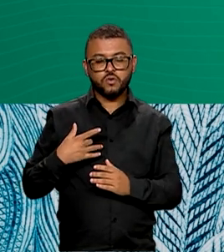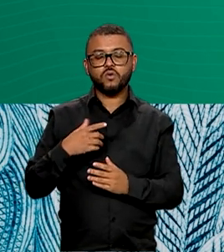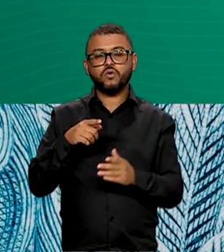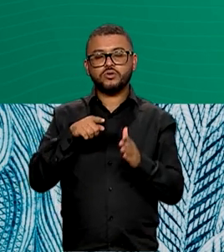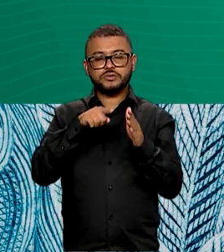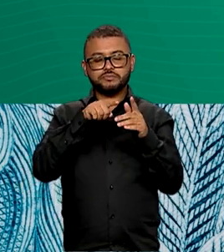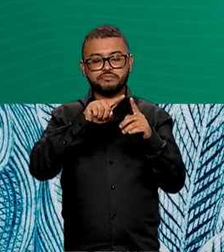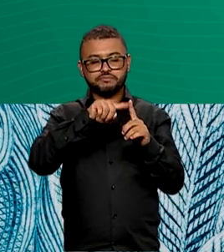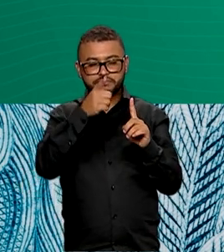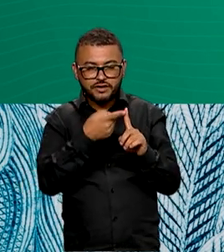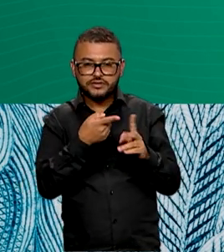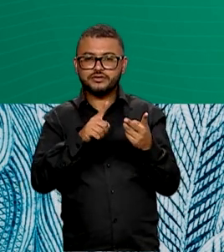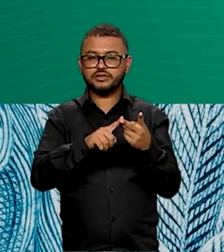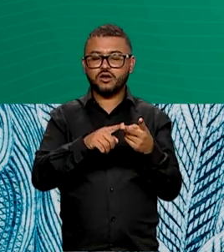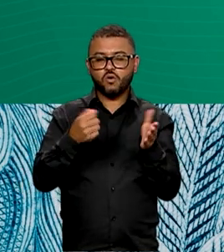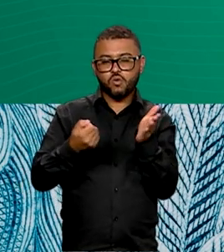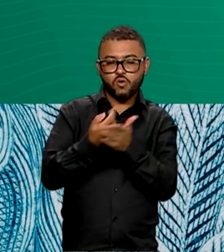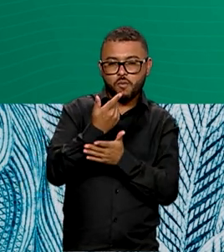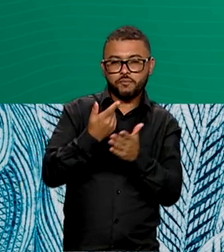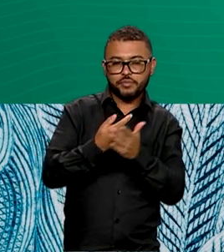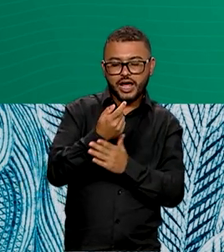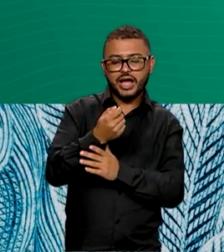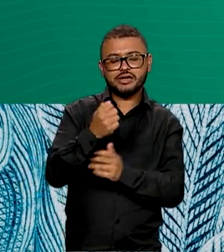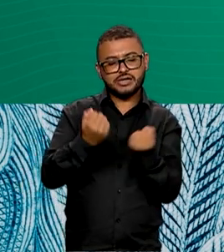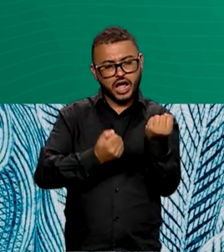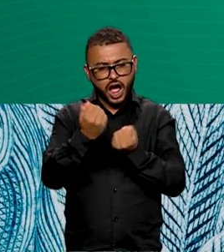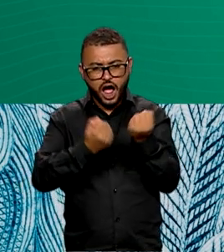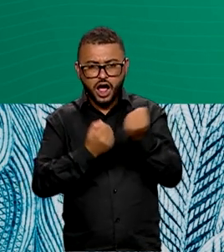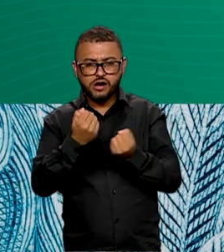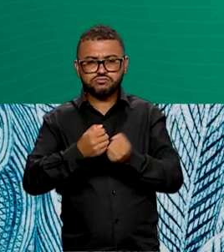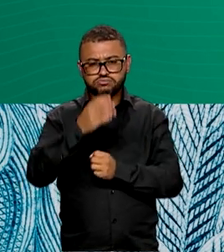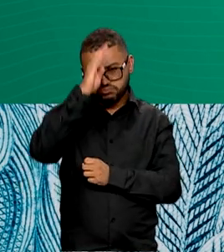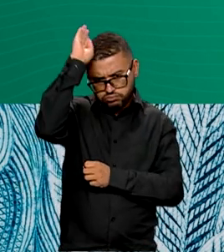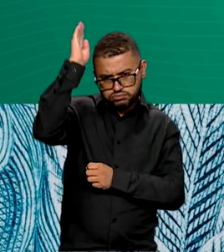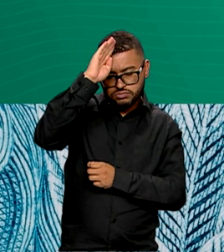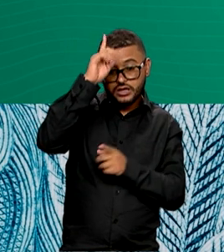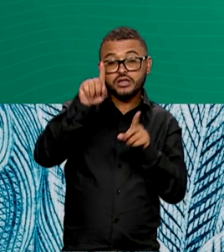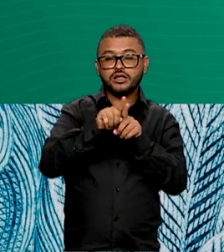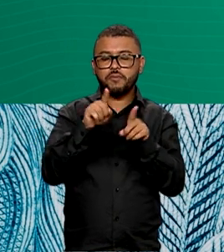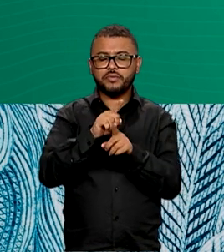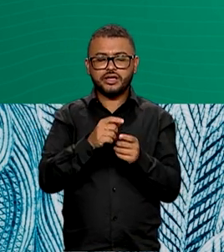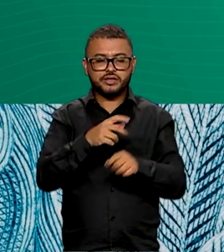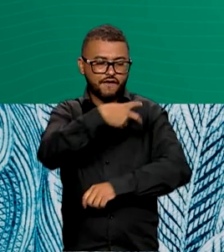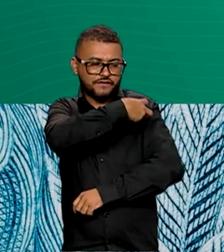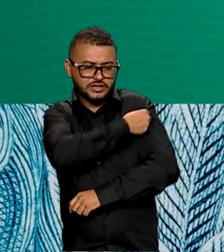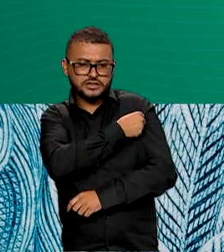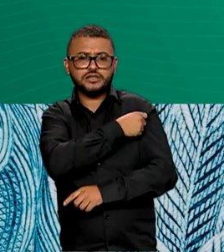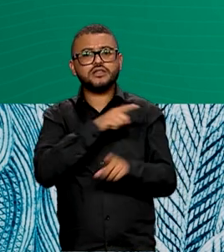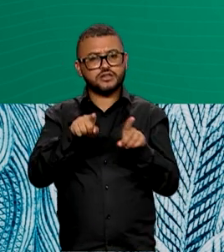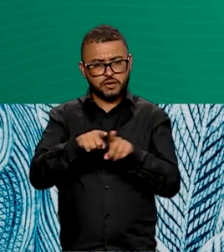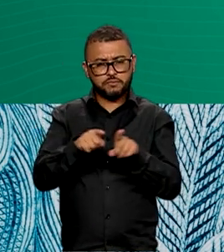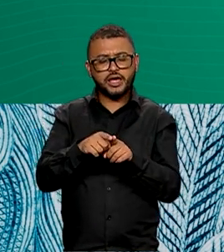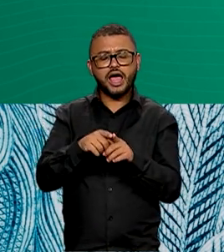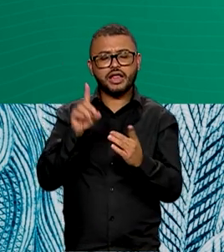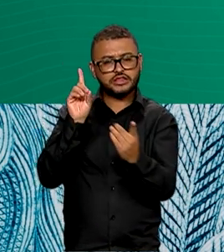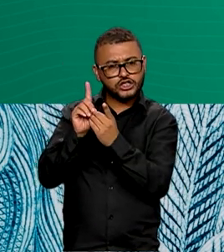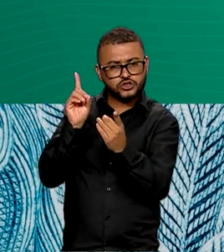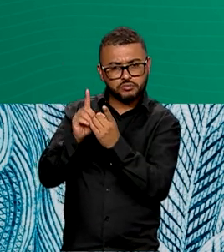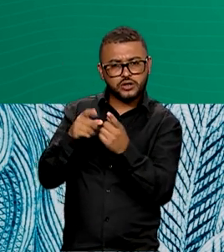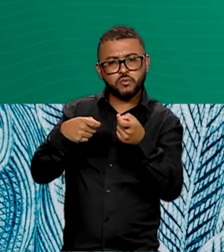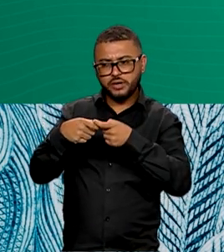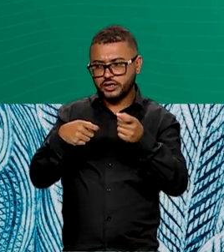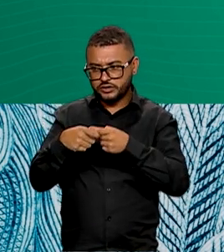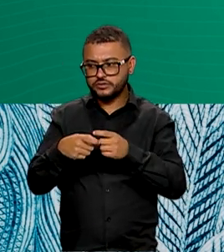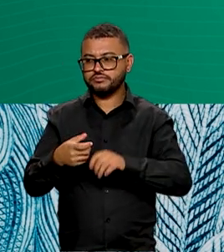maternidades, compra de ambulâncias, além de investimentos em vacinas e acesso à telesaúde. Com a inclusão digital e